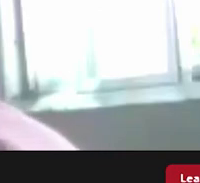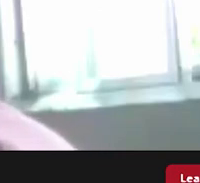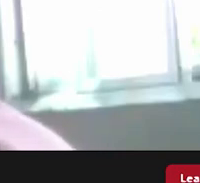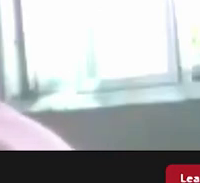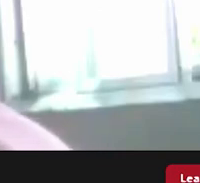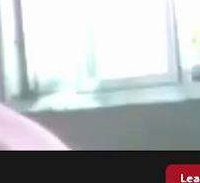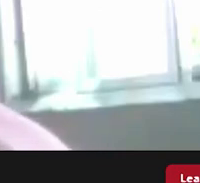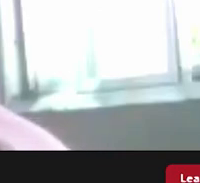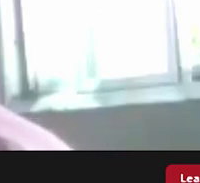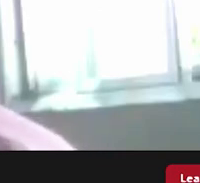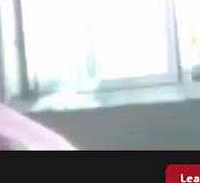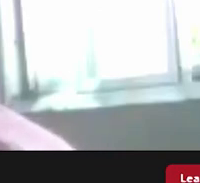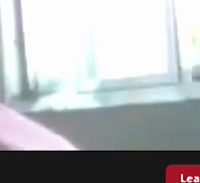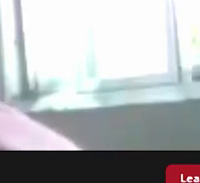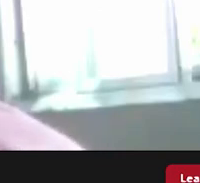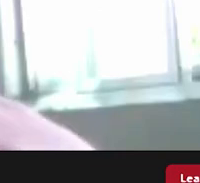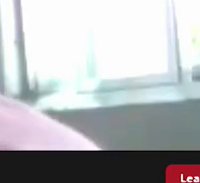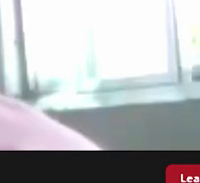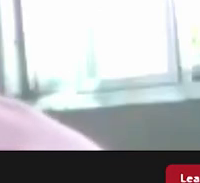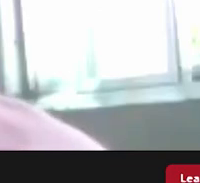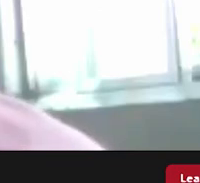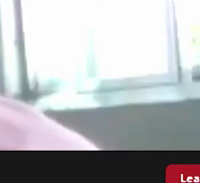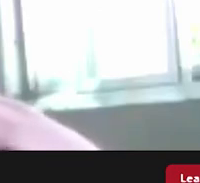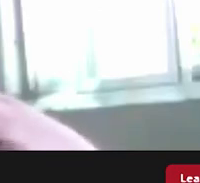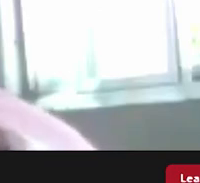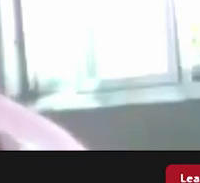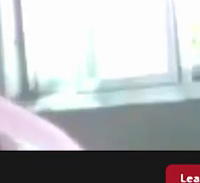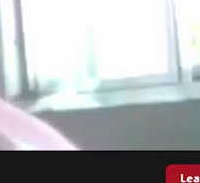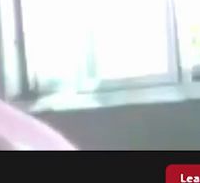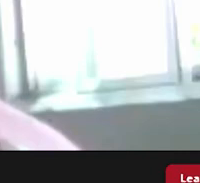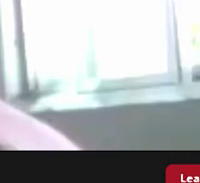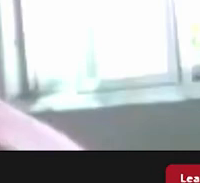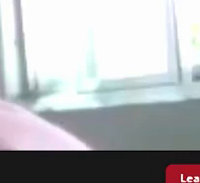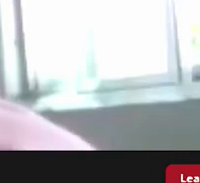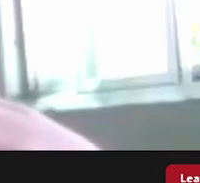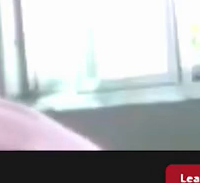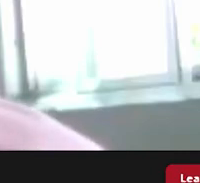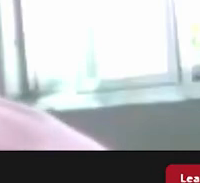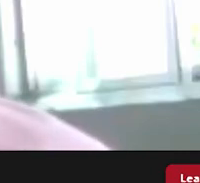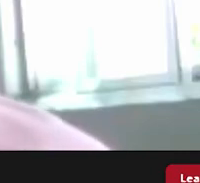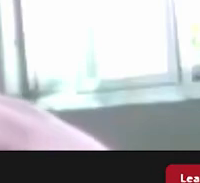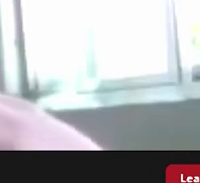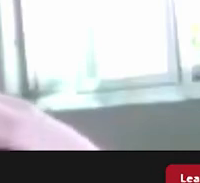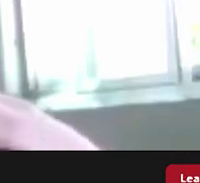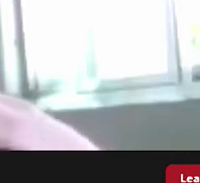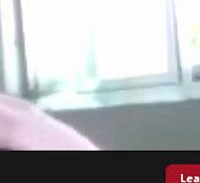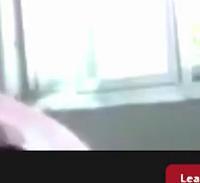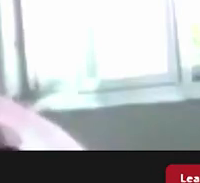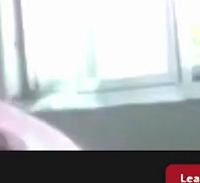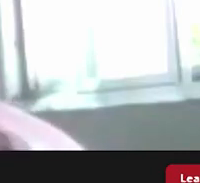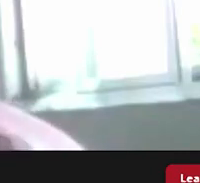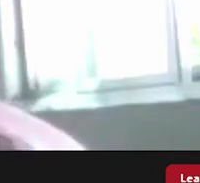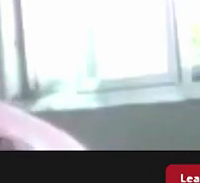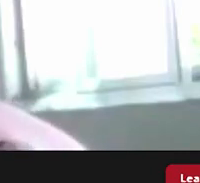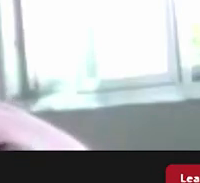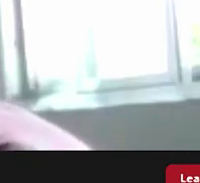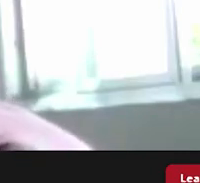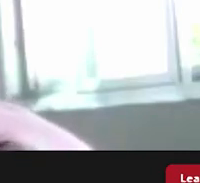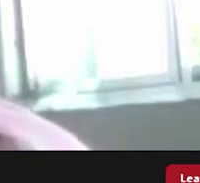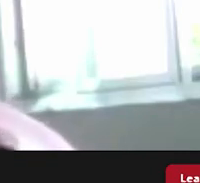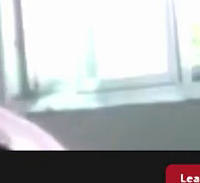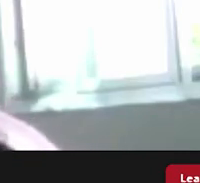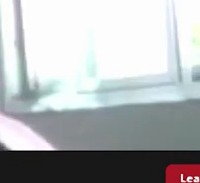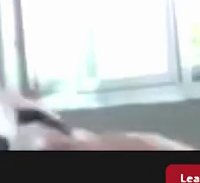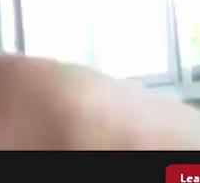estado do Rio de Janeiro houve um projeto de mapeamento dos bens culturais do estado e dentre eles da